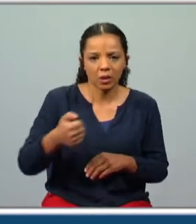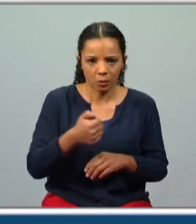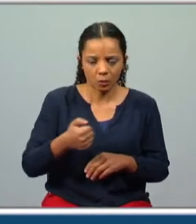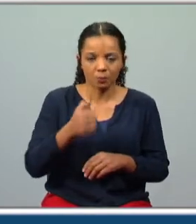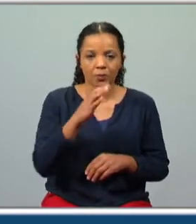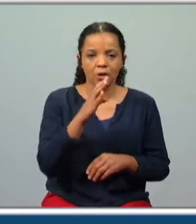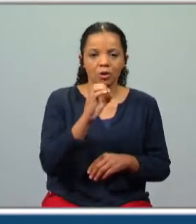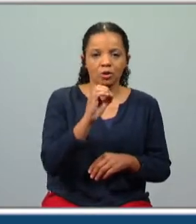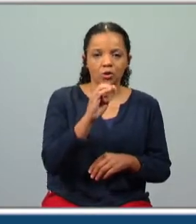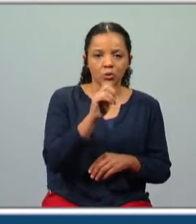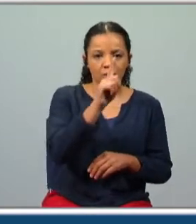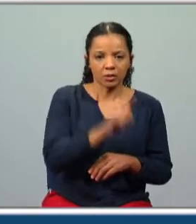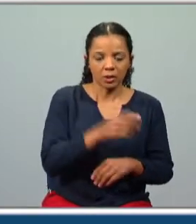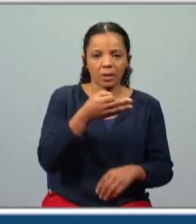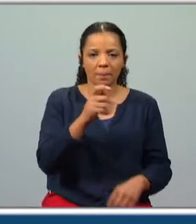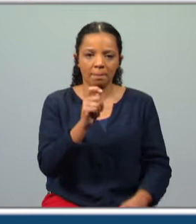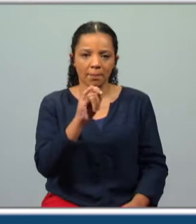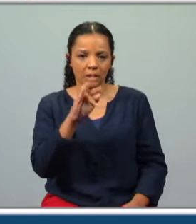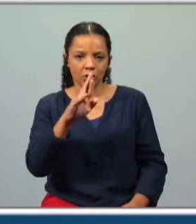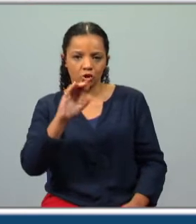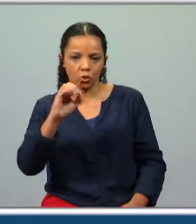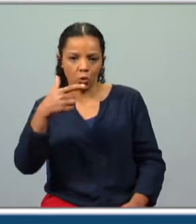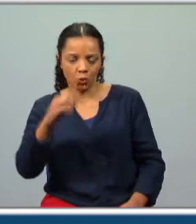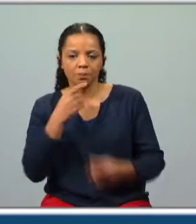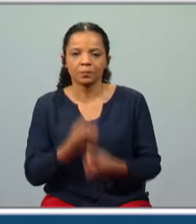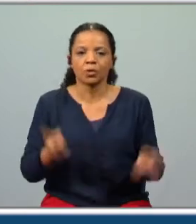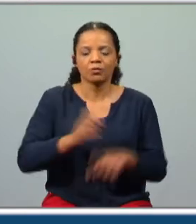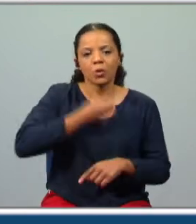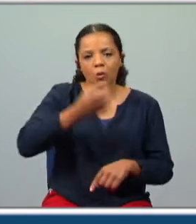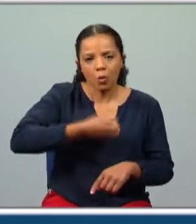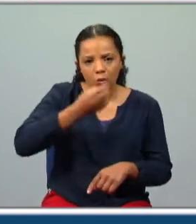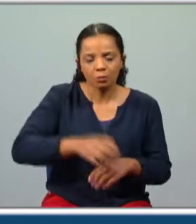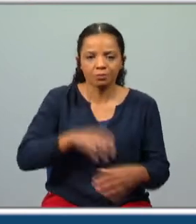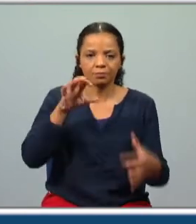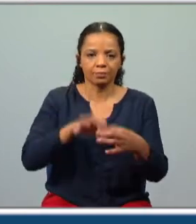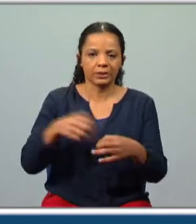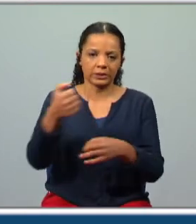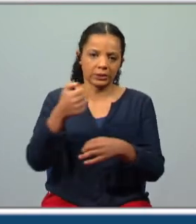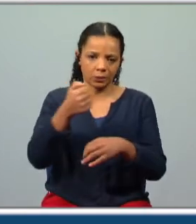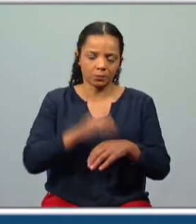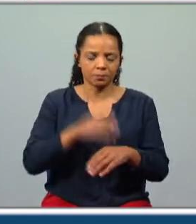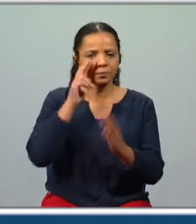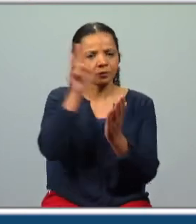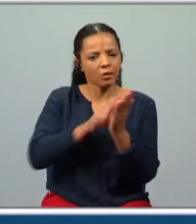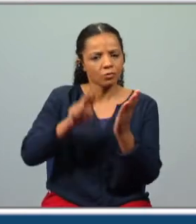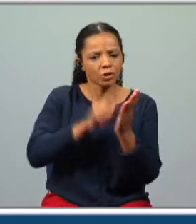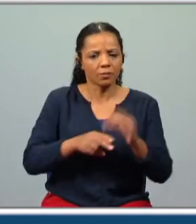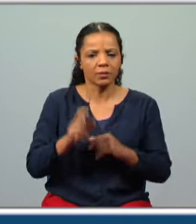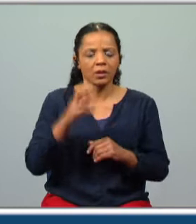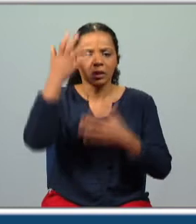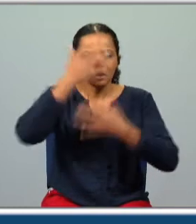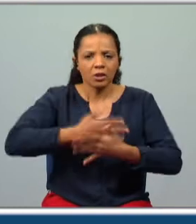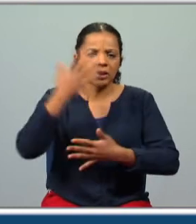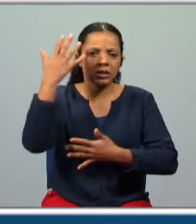onde José Luís Peixoto volta a fazer um conto, um apanhado no fundo do canto quinto. Vamos ler. Passaram cinco